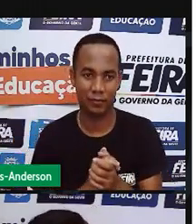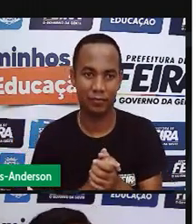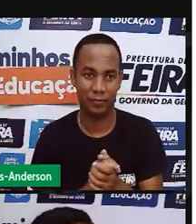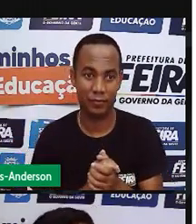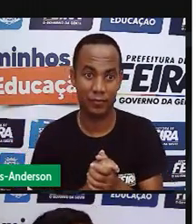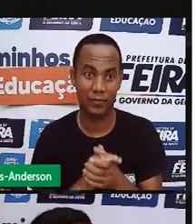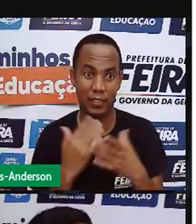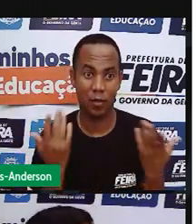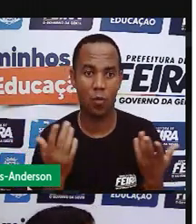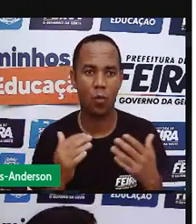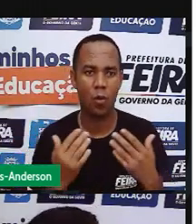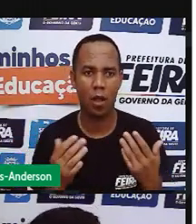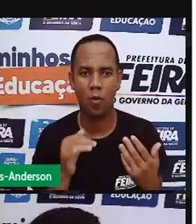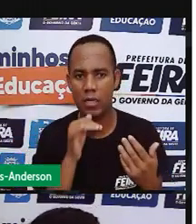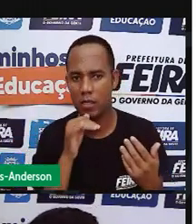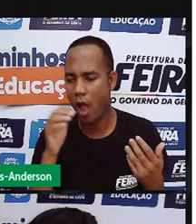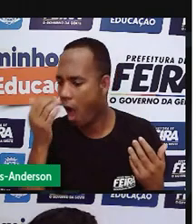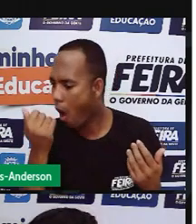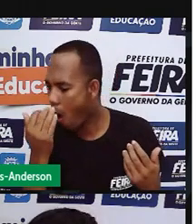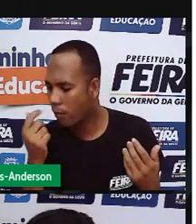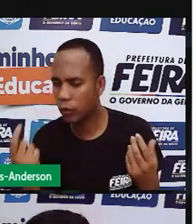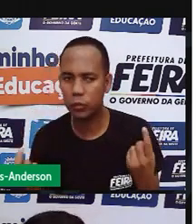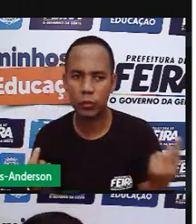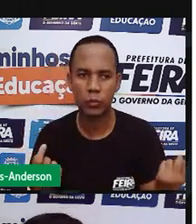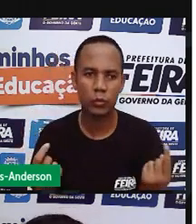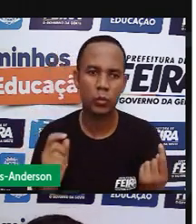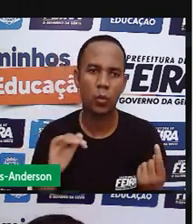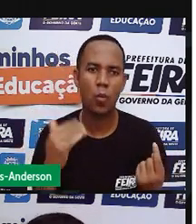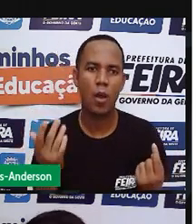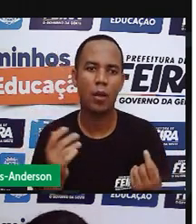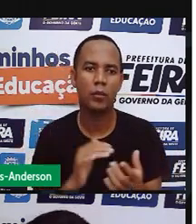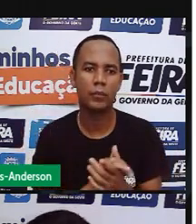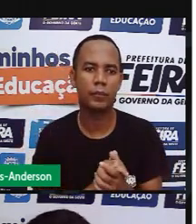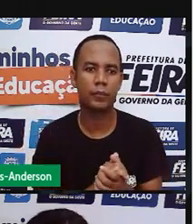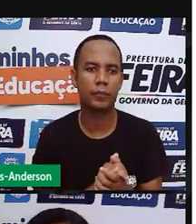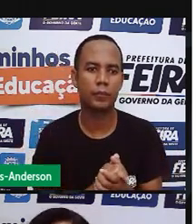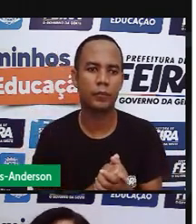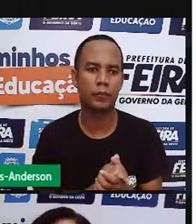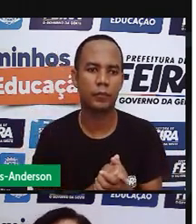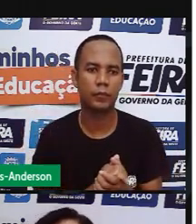pequenininho, você vai usar in. In. Ó.